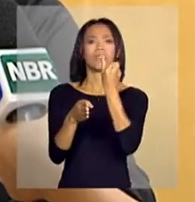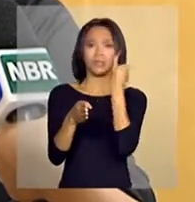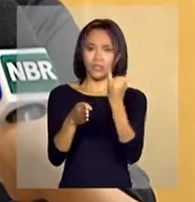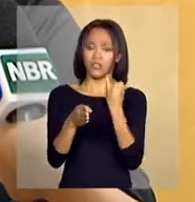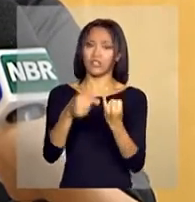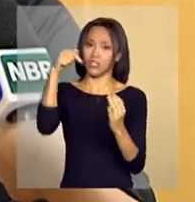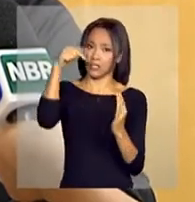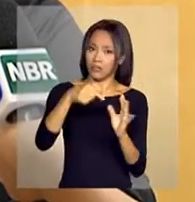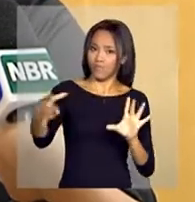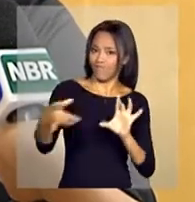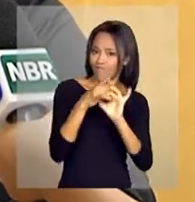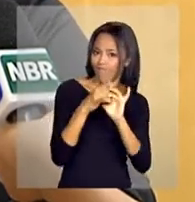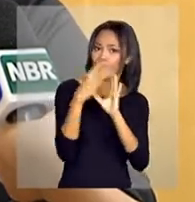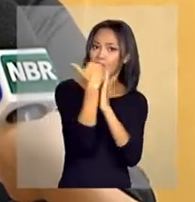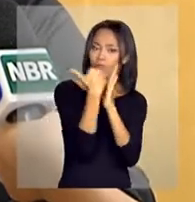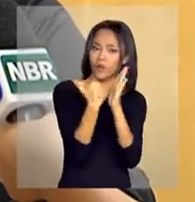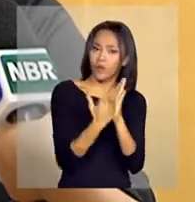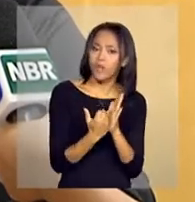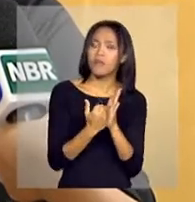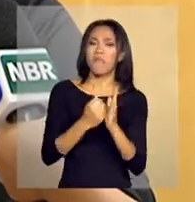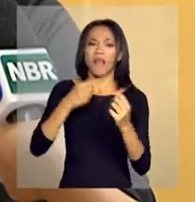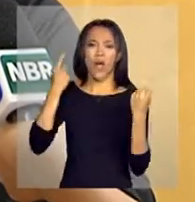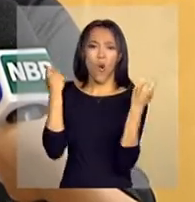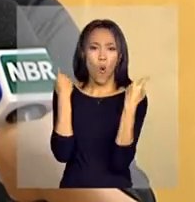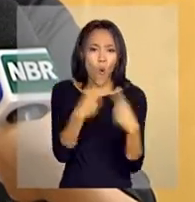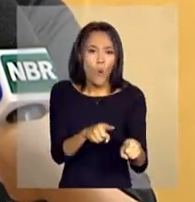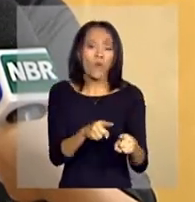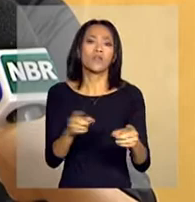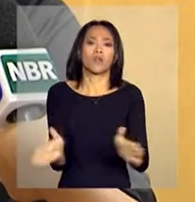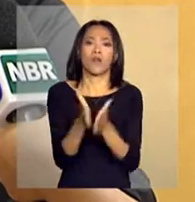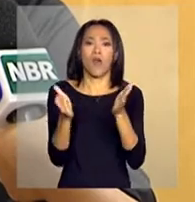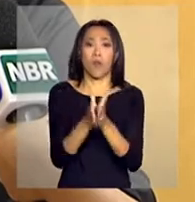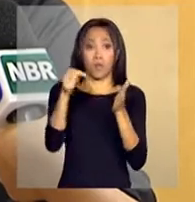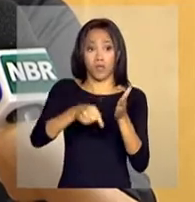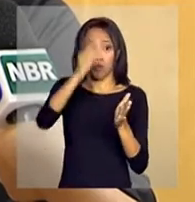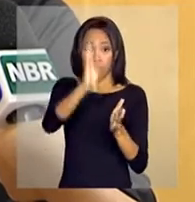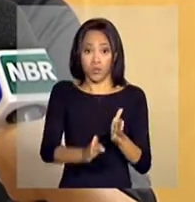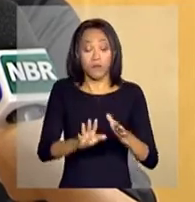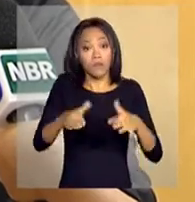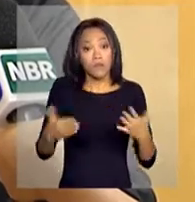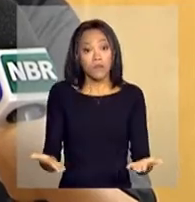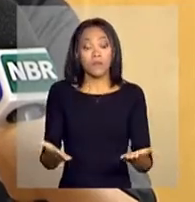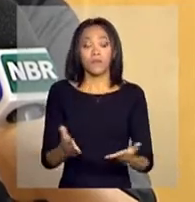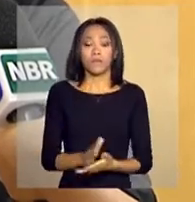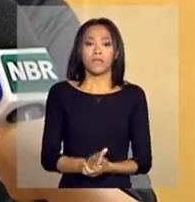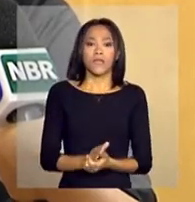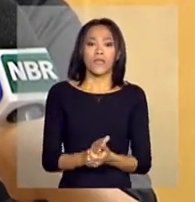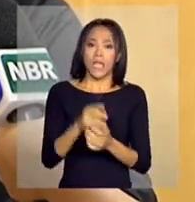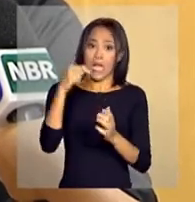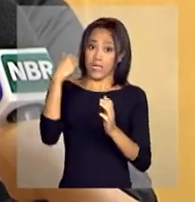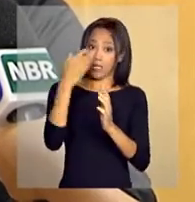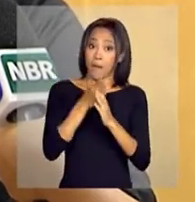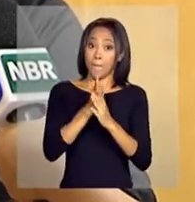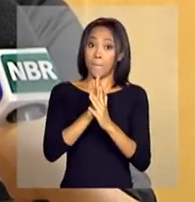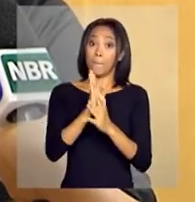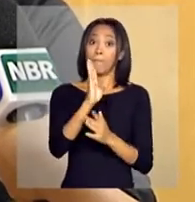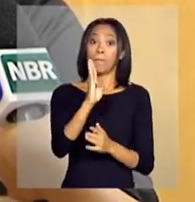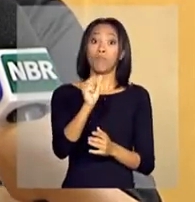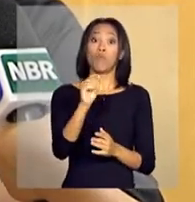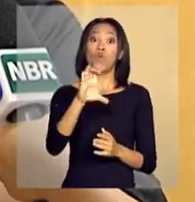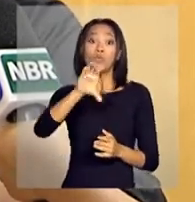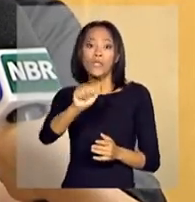um eixo do enfrentamento à extrema pobreza no Brasil. Então, a Busca Ativa tem